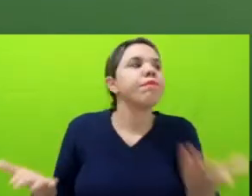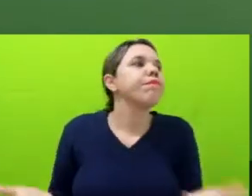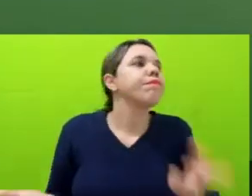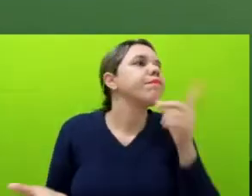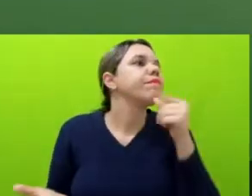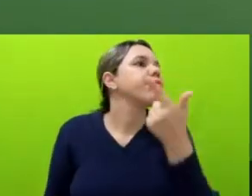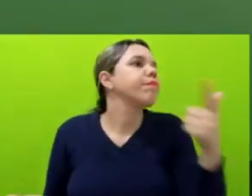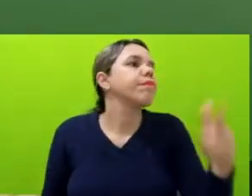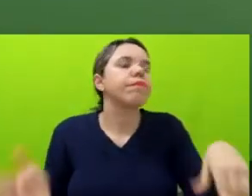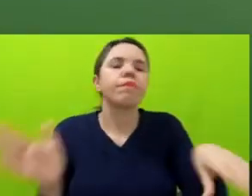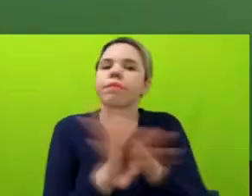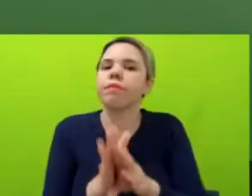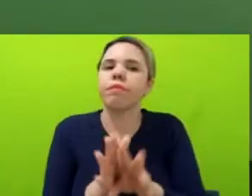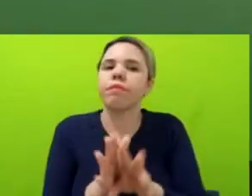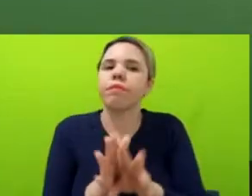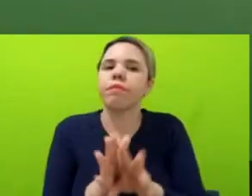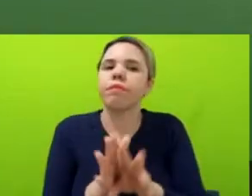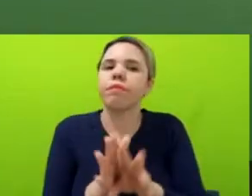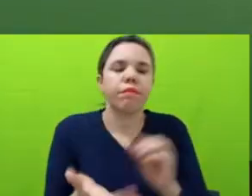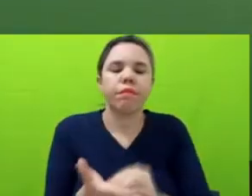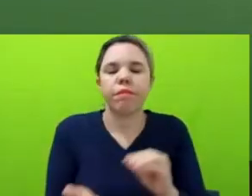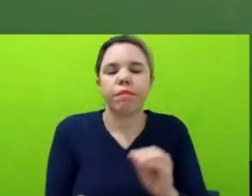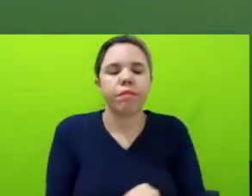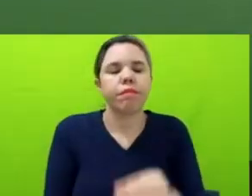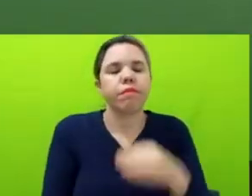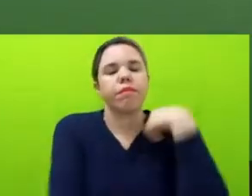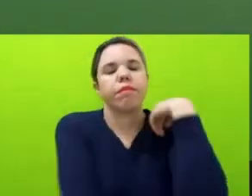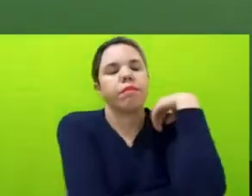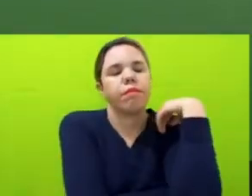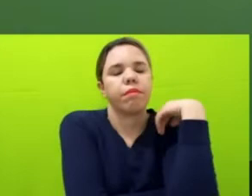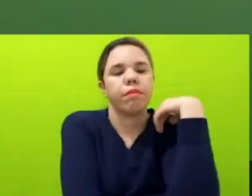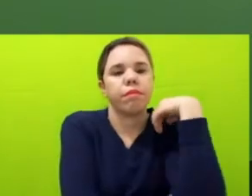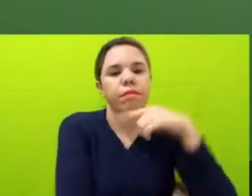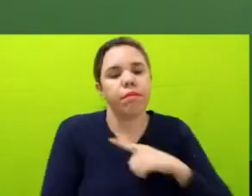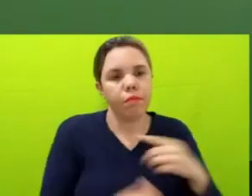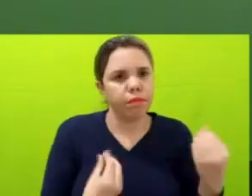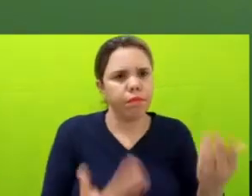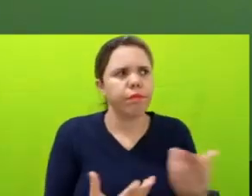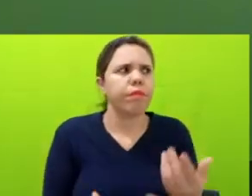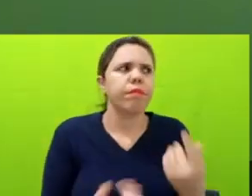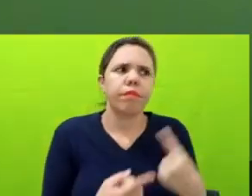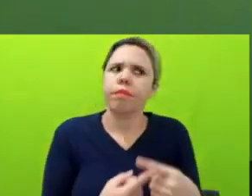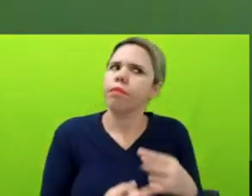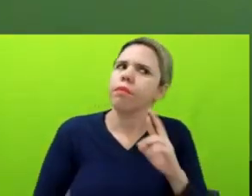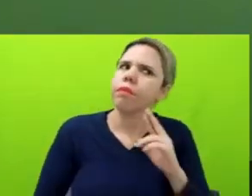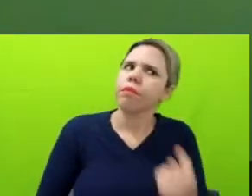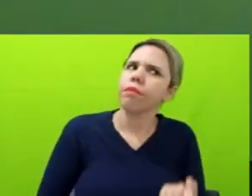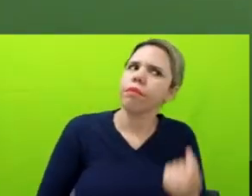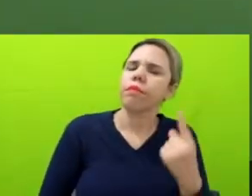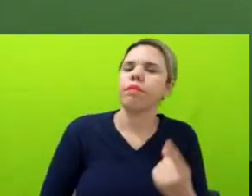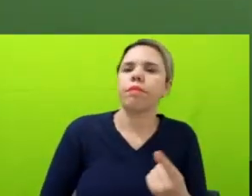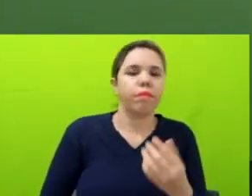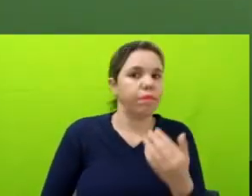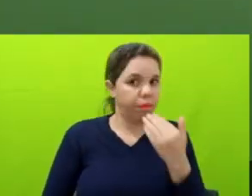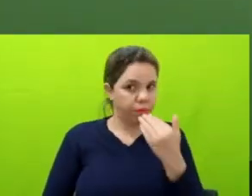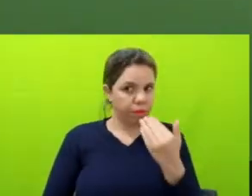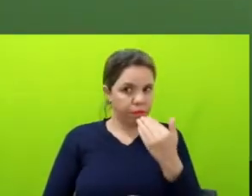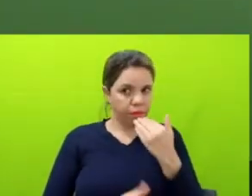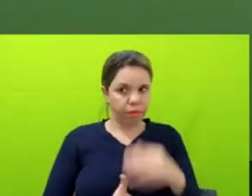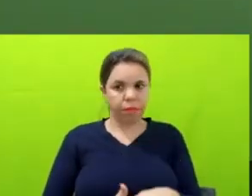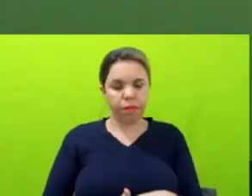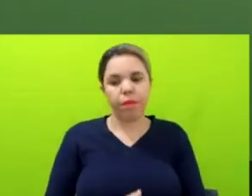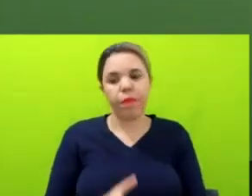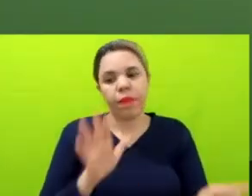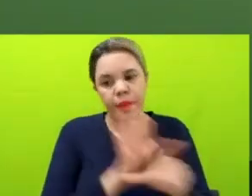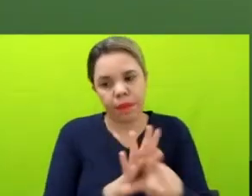sem água, né. Então, elas tinham que dar essa informação. Então, não deram, a gente pediu a informação via a lei de acesso.